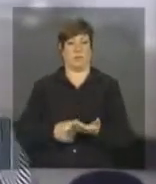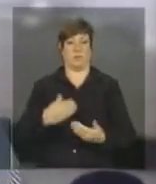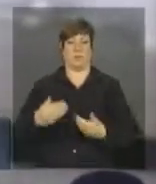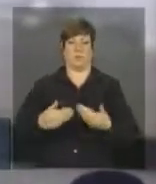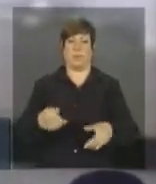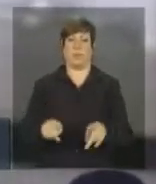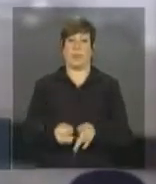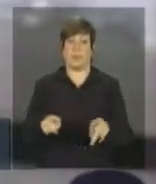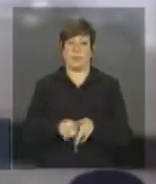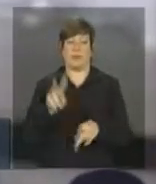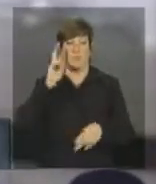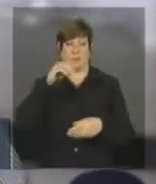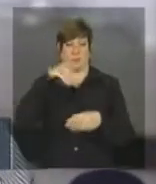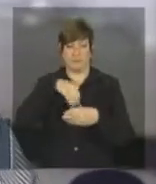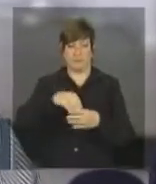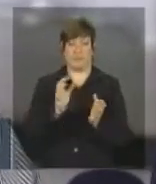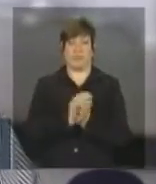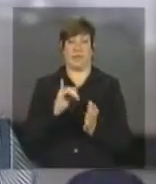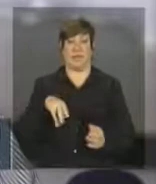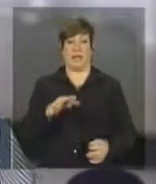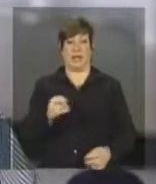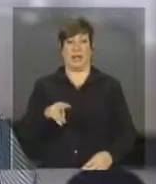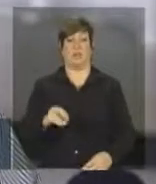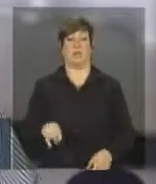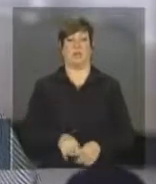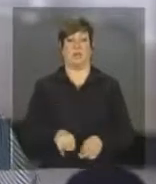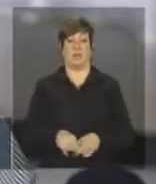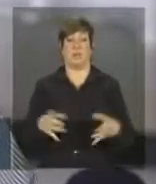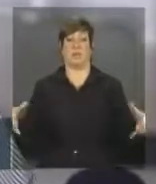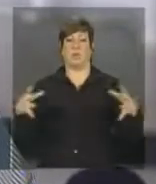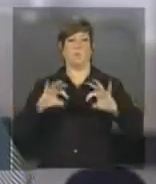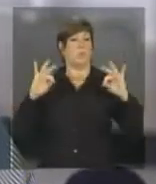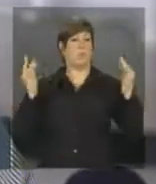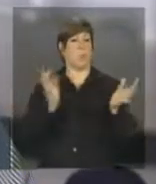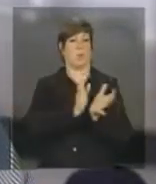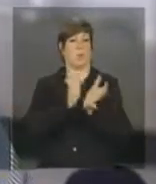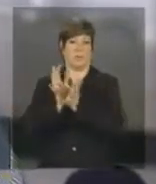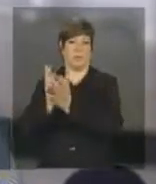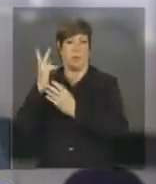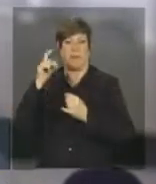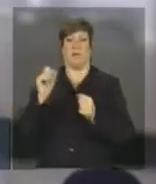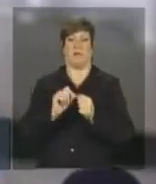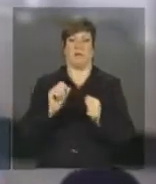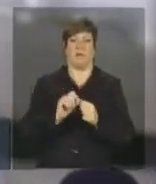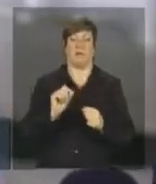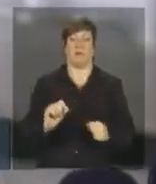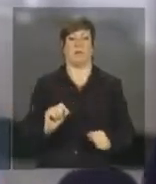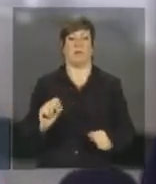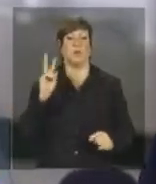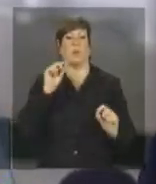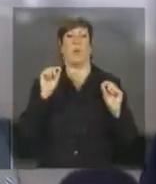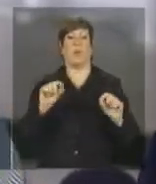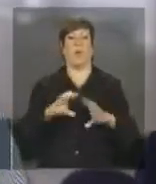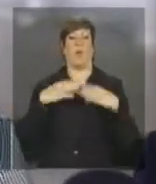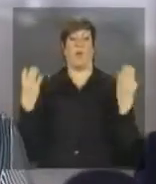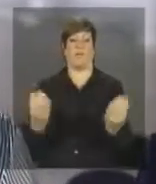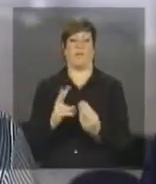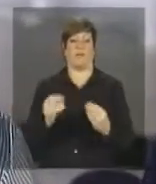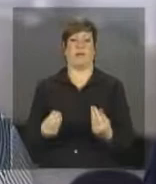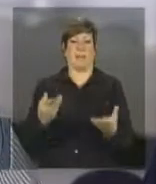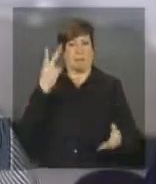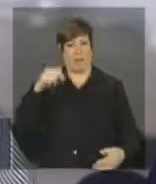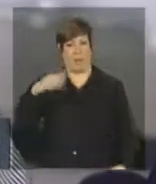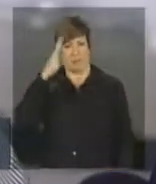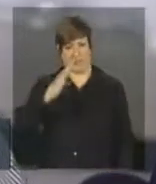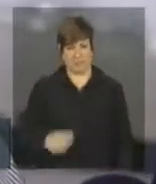interno, que também ficou muito claro, de mobilização de todos os segmentos para tratarmos do legado da conferência para o Brasil